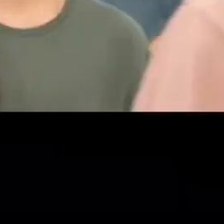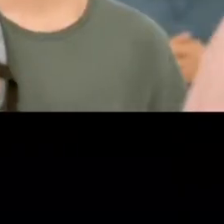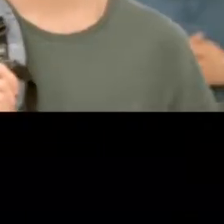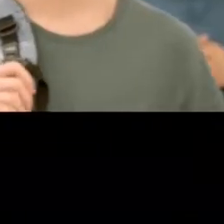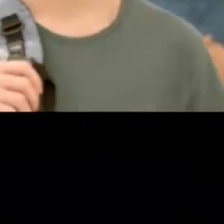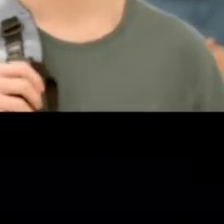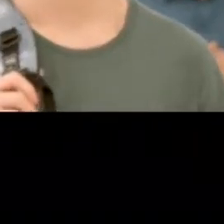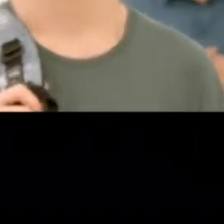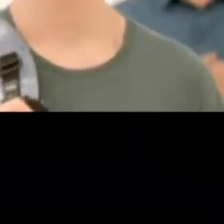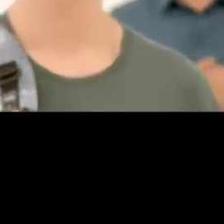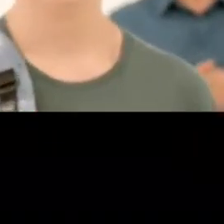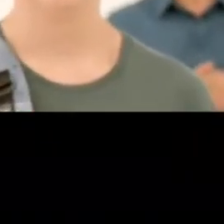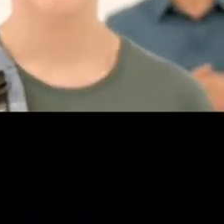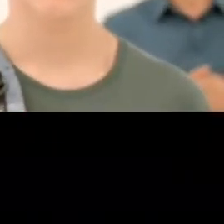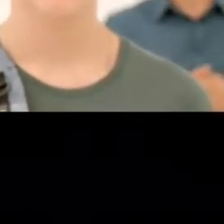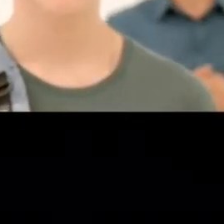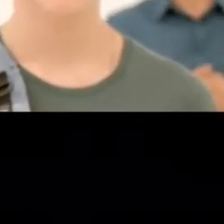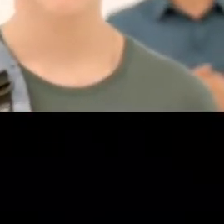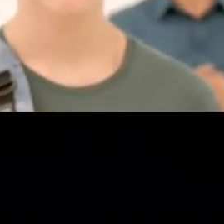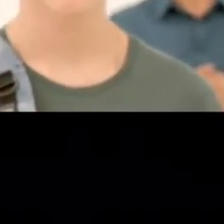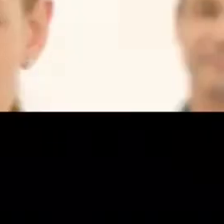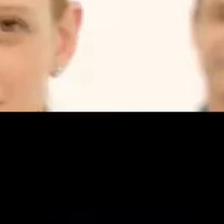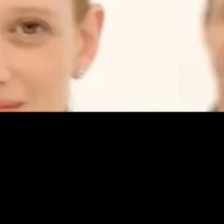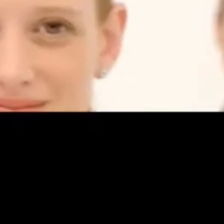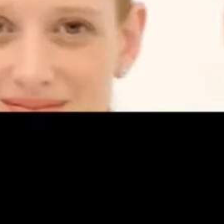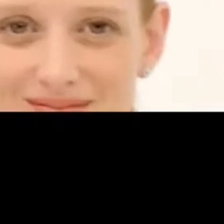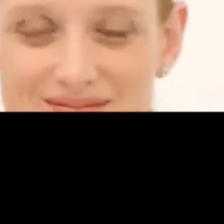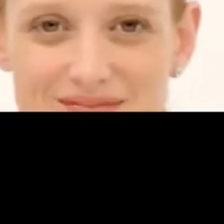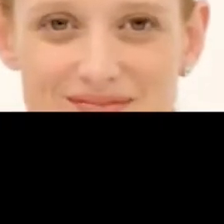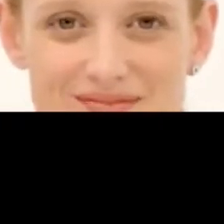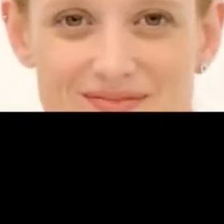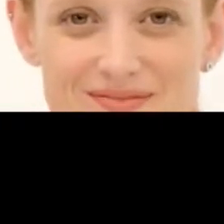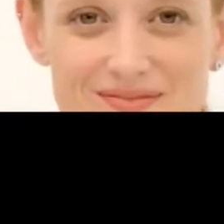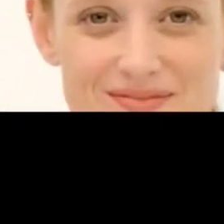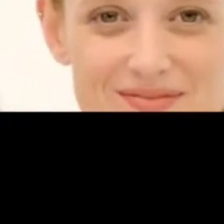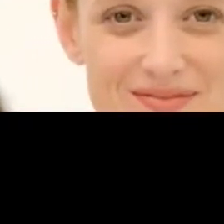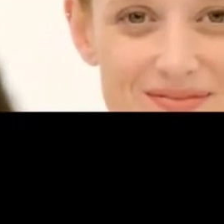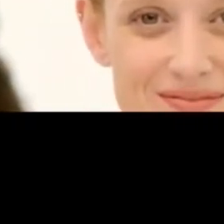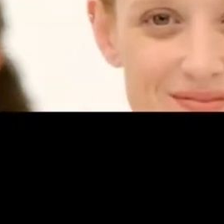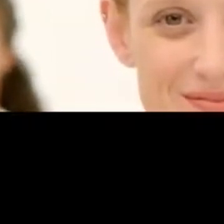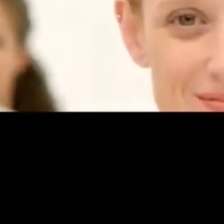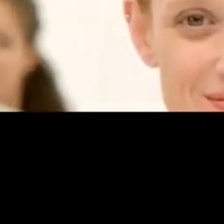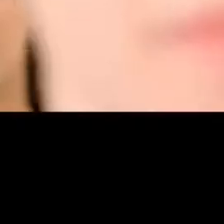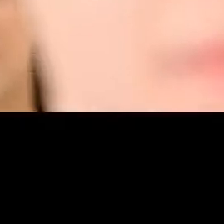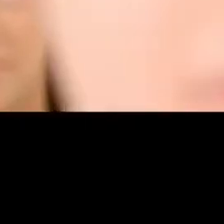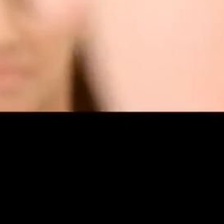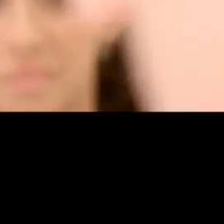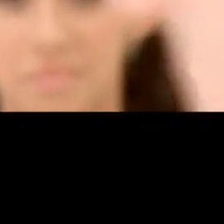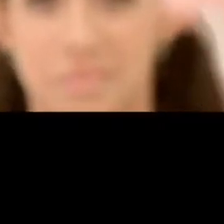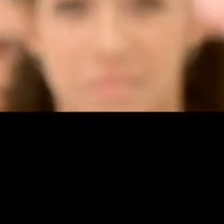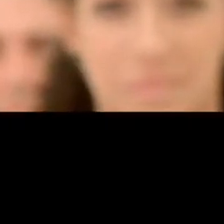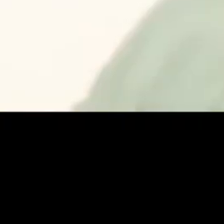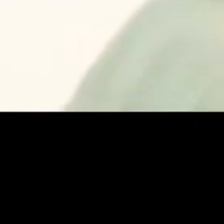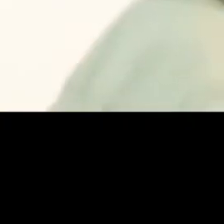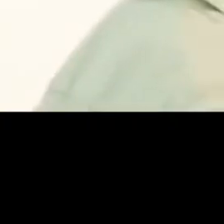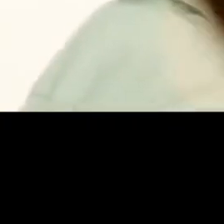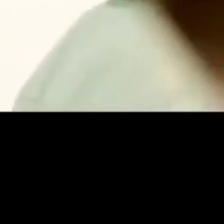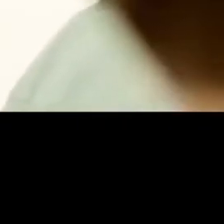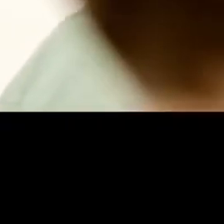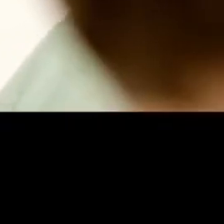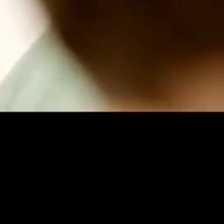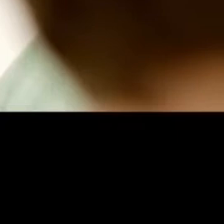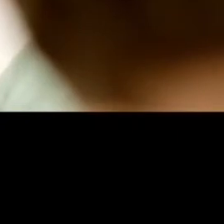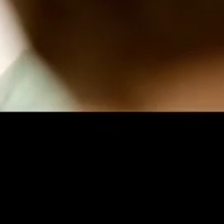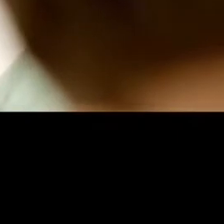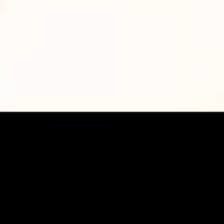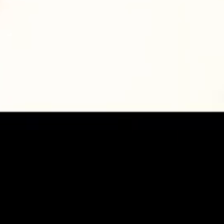Como mudar o rumo da educação no país? Como transformar a realidade do jeito certo? Ouvindo as pessoas. Buscando